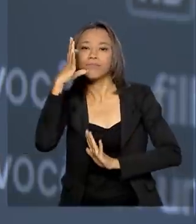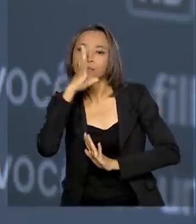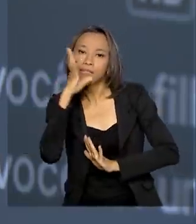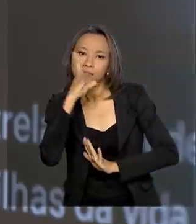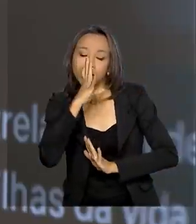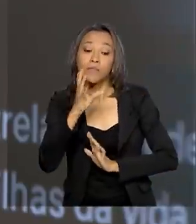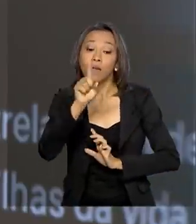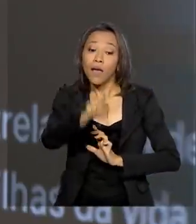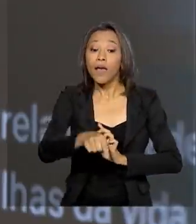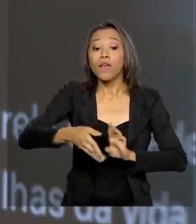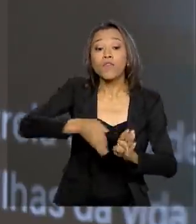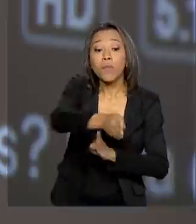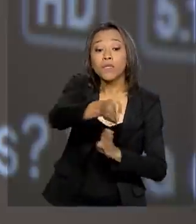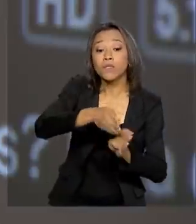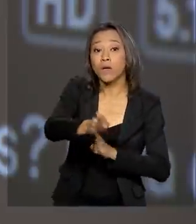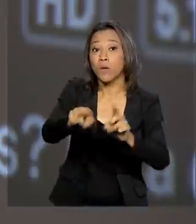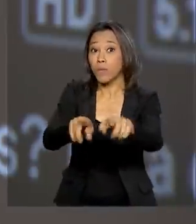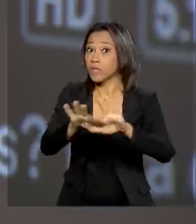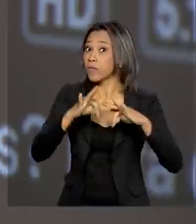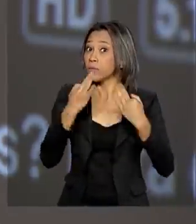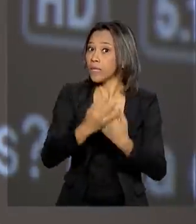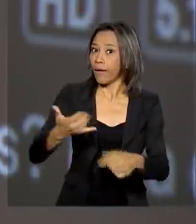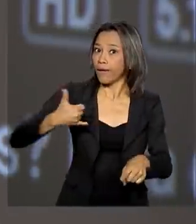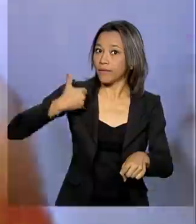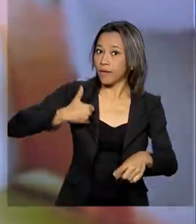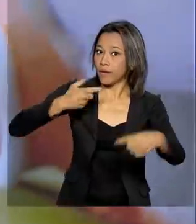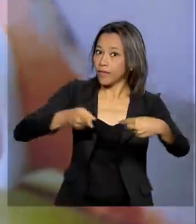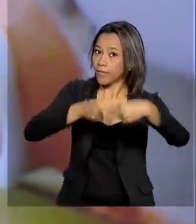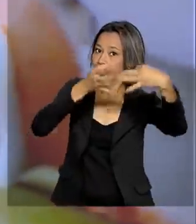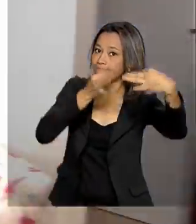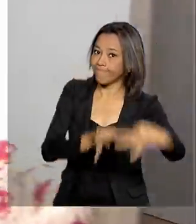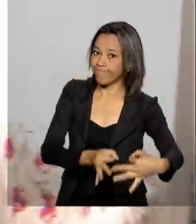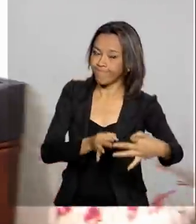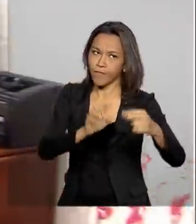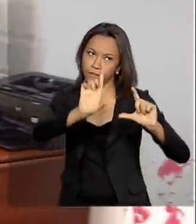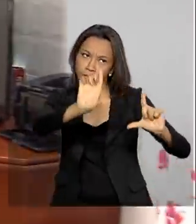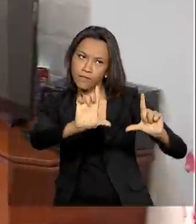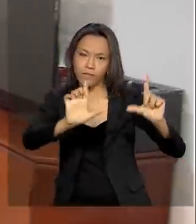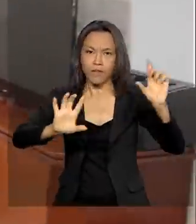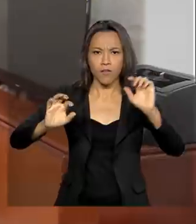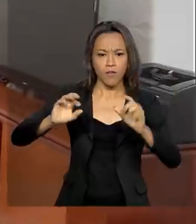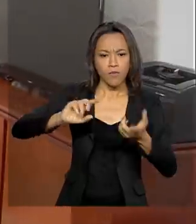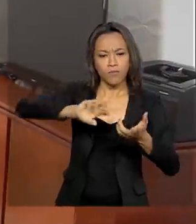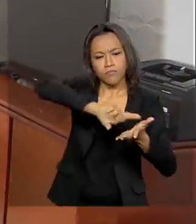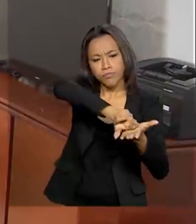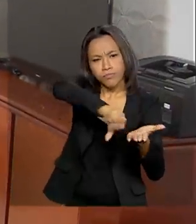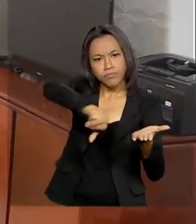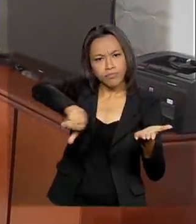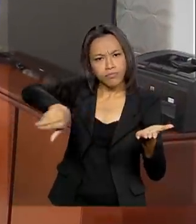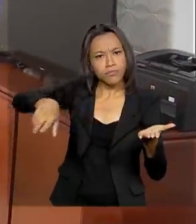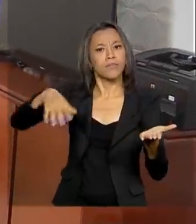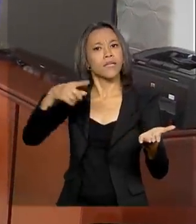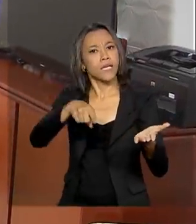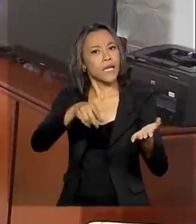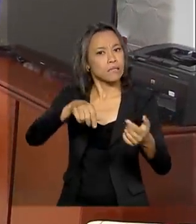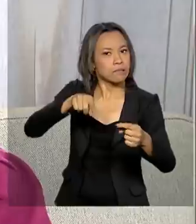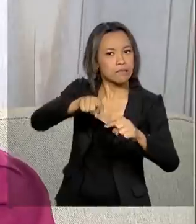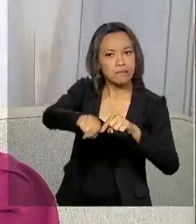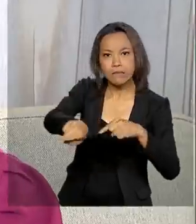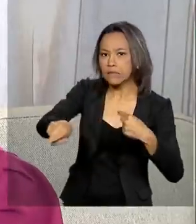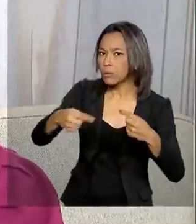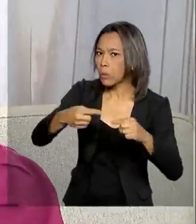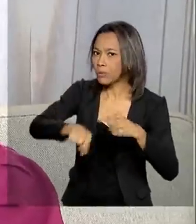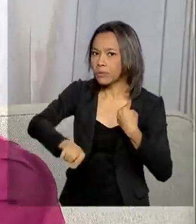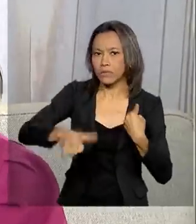informação para as famílias sobre a faixa etária para a qual obras audiovisuais não são recomendadas.